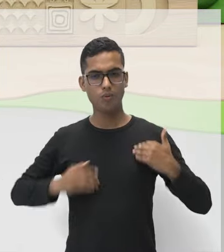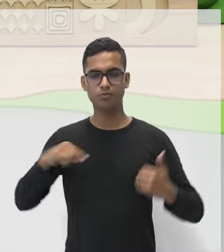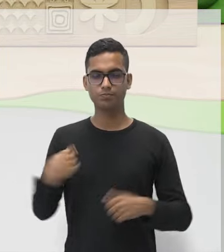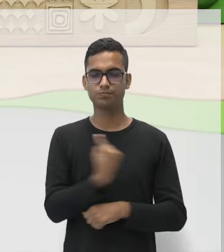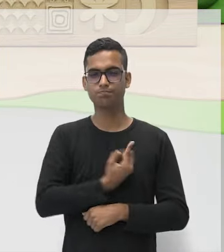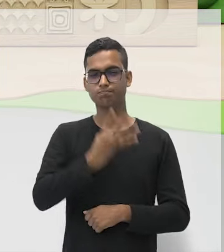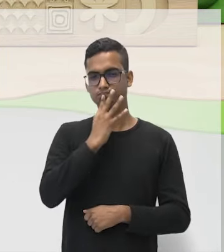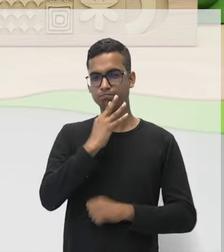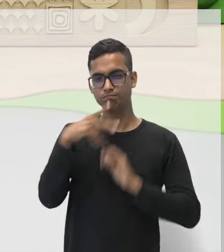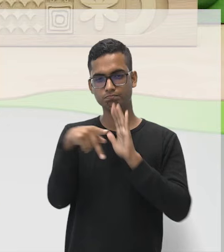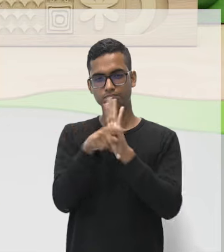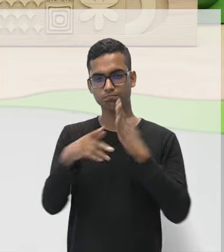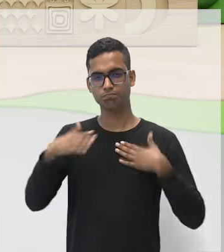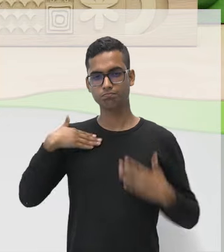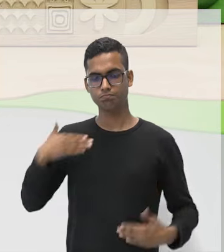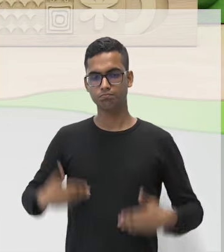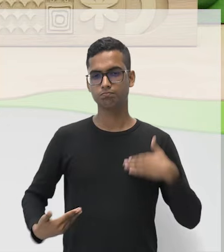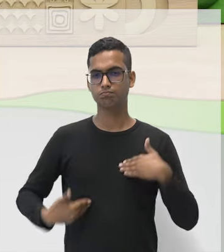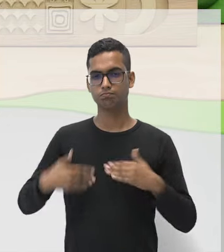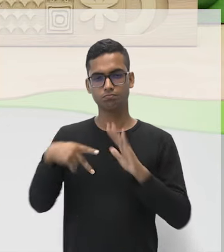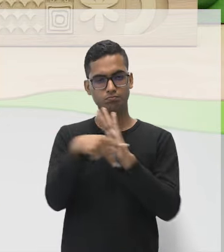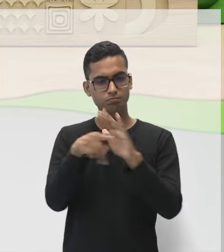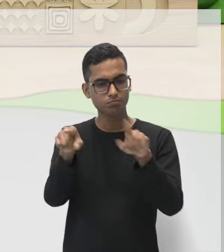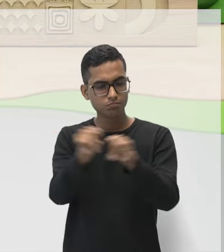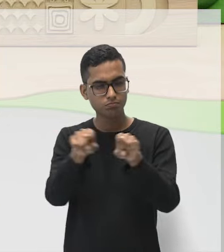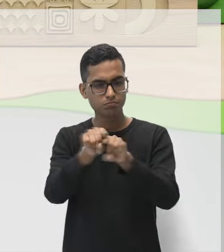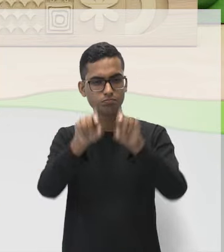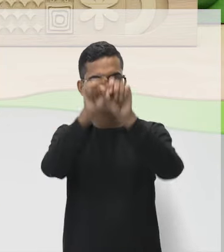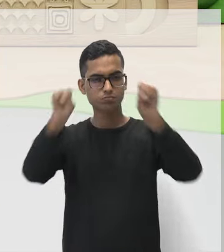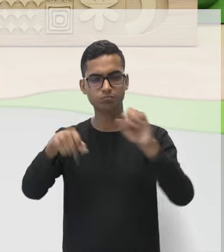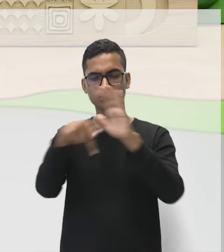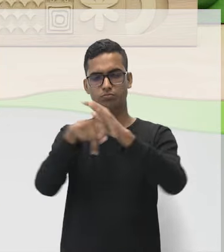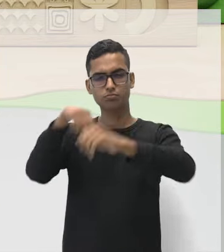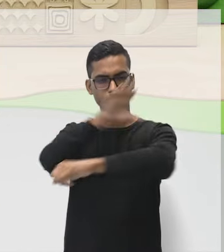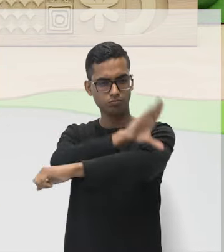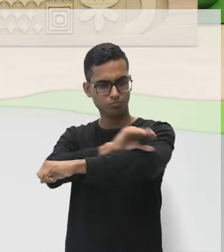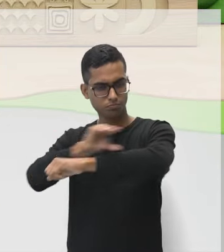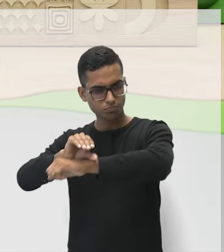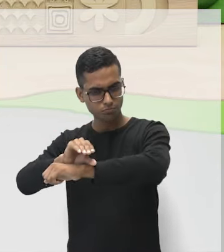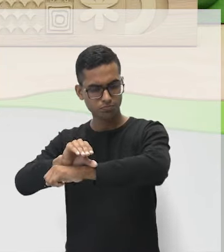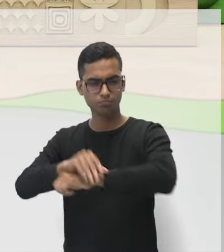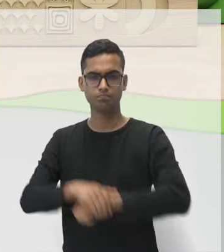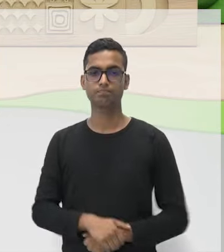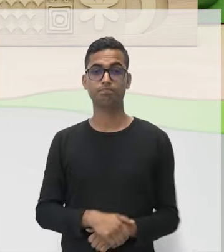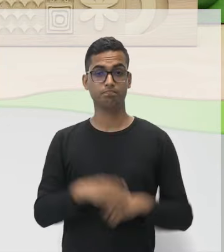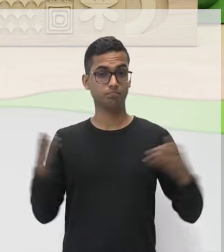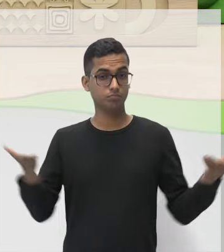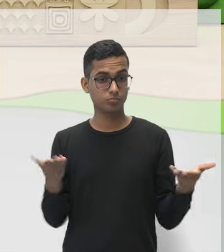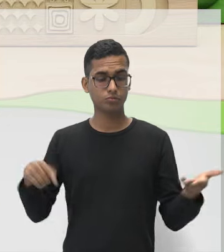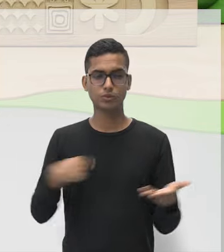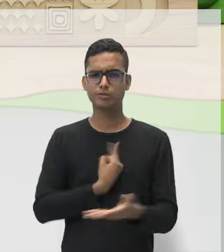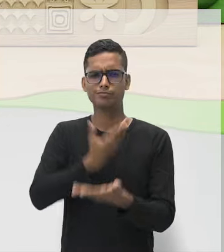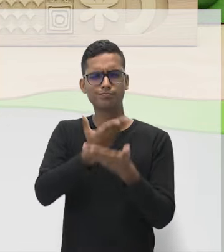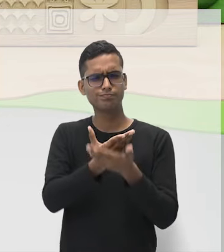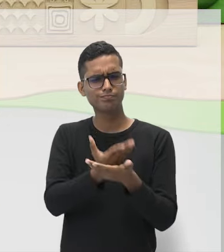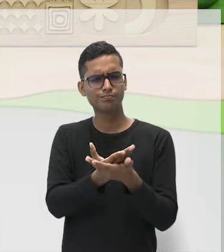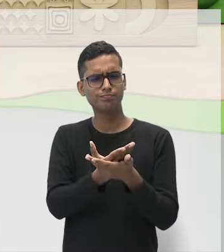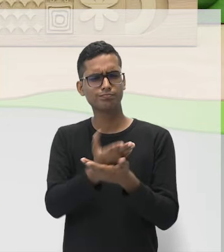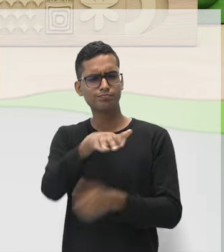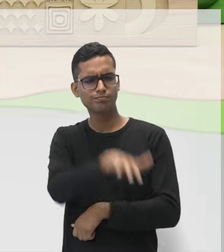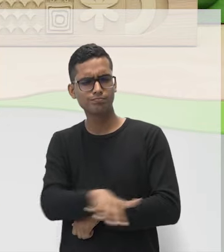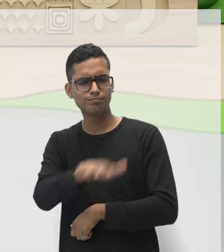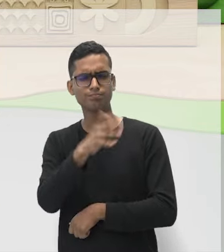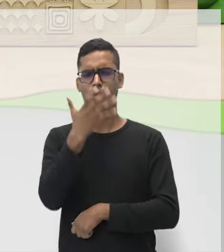sistema muscular. Nesta aula embarcaremos em uma jornada